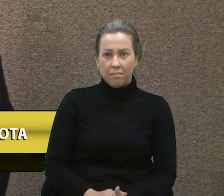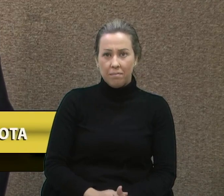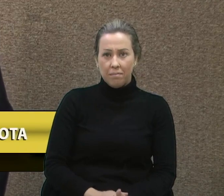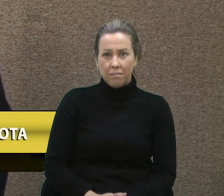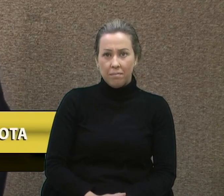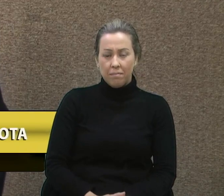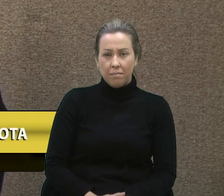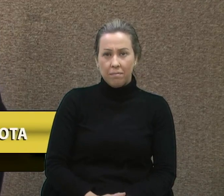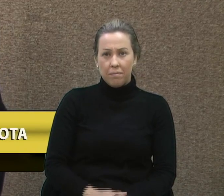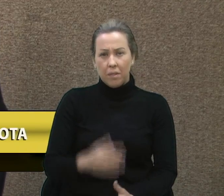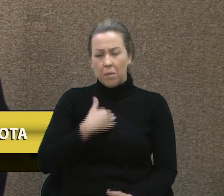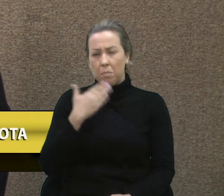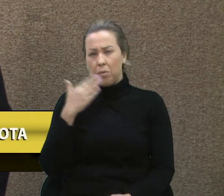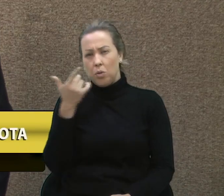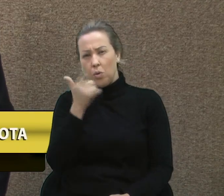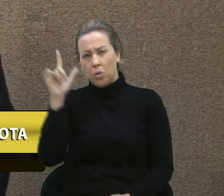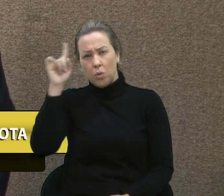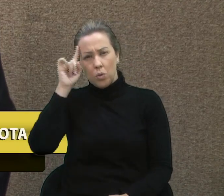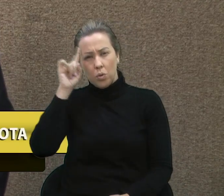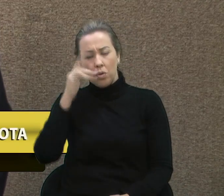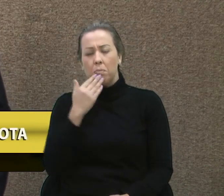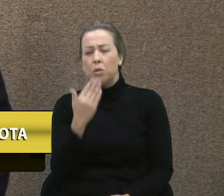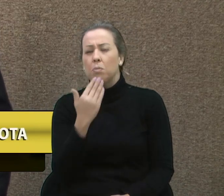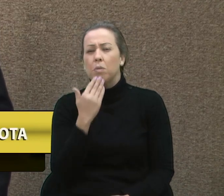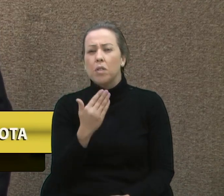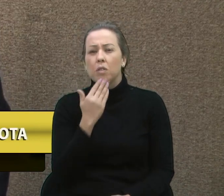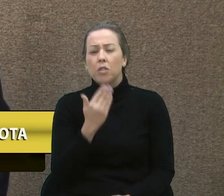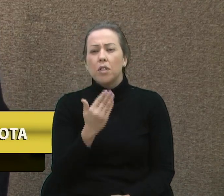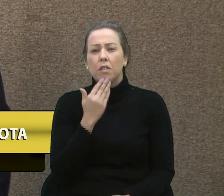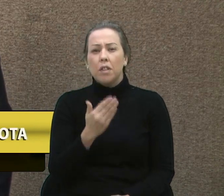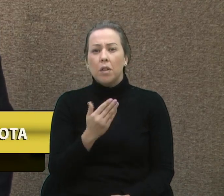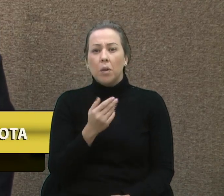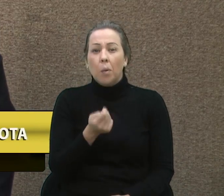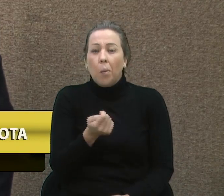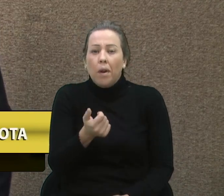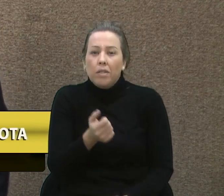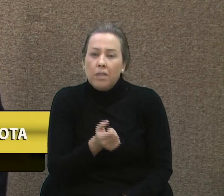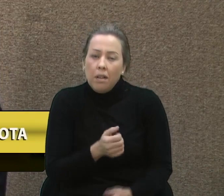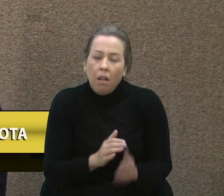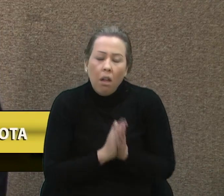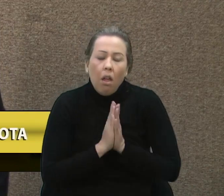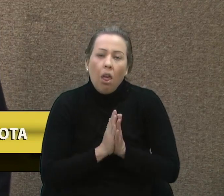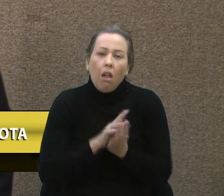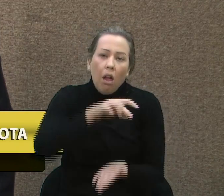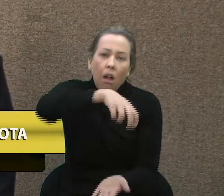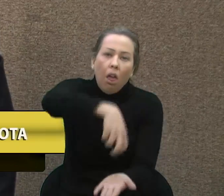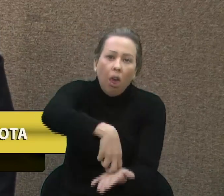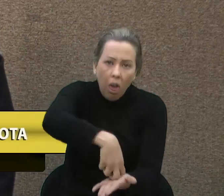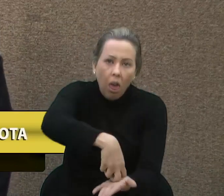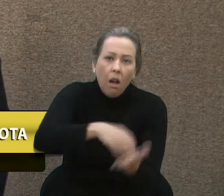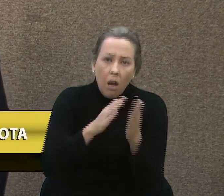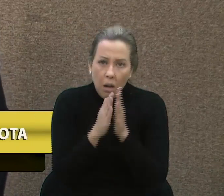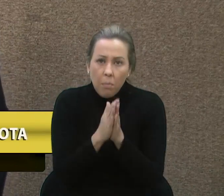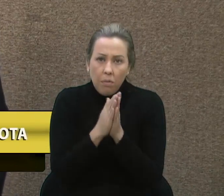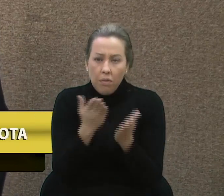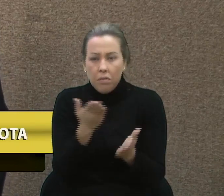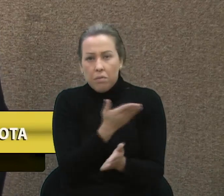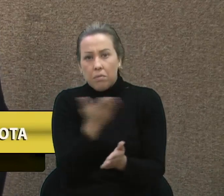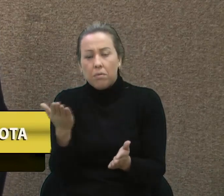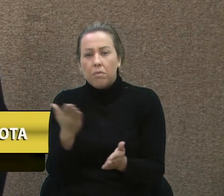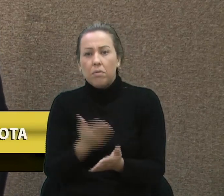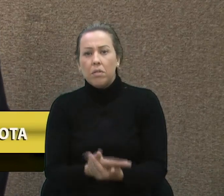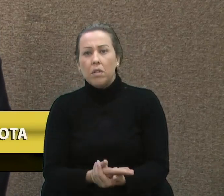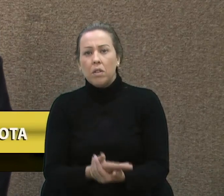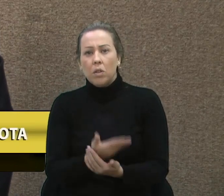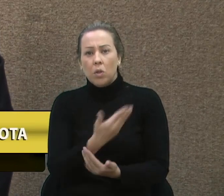dia, súplicas, quase humilhação, na tribuna dessa casa, pedindo para